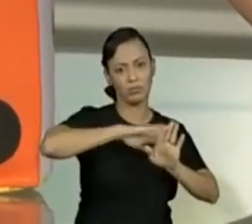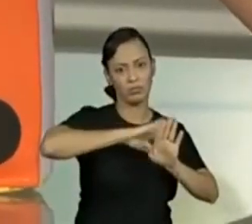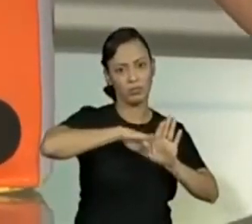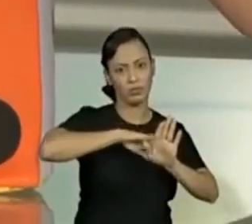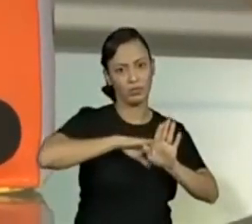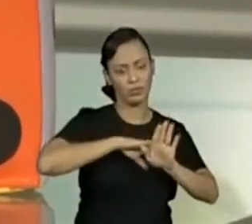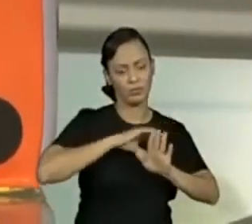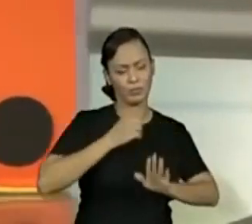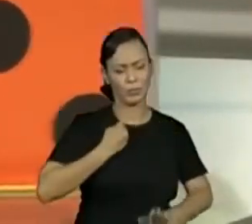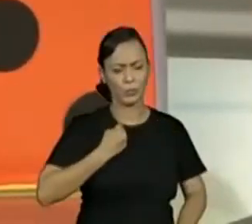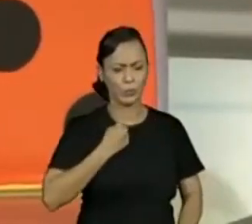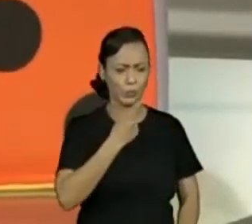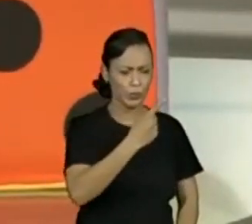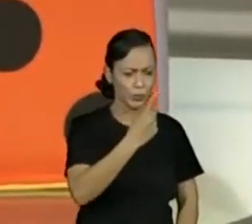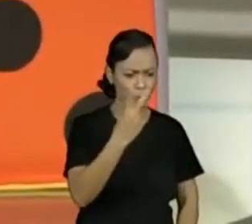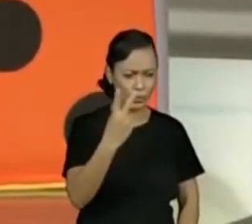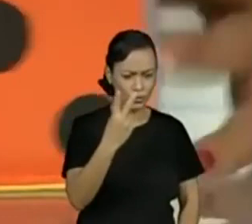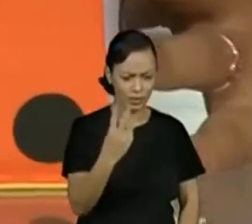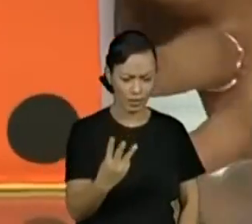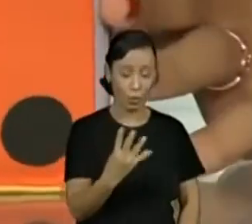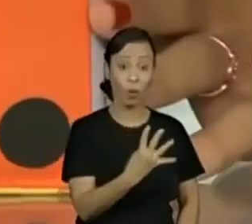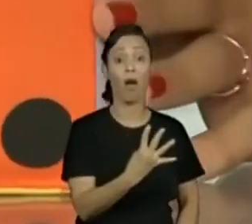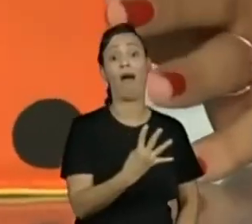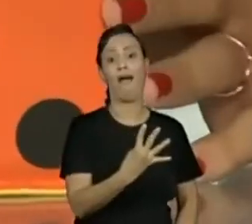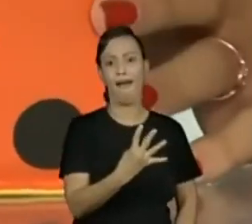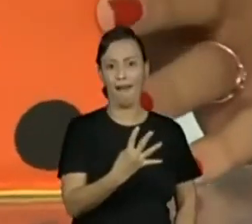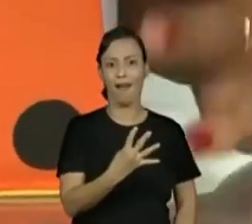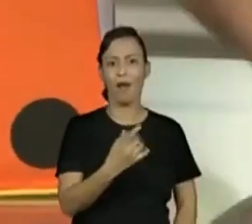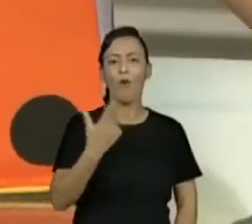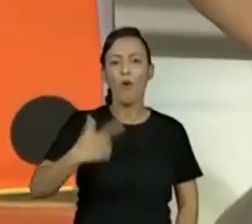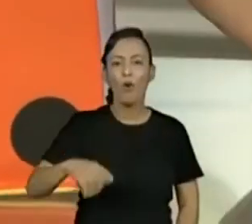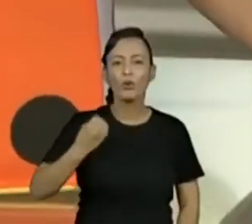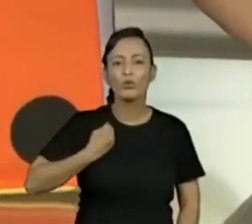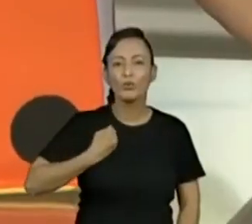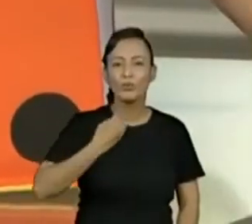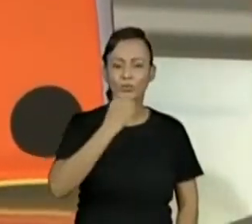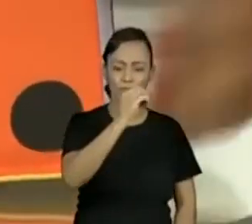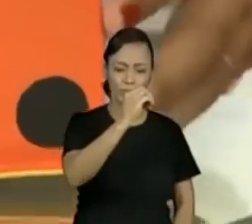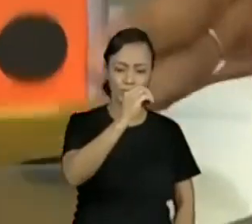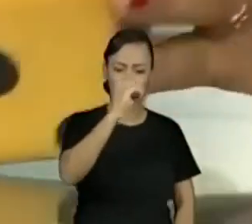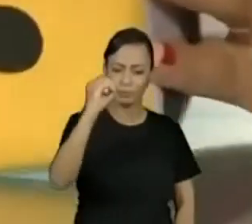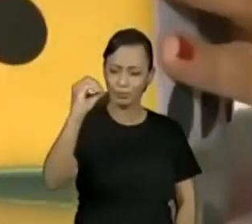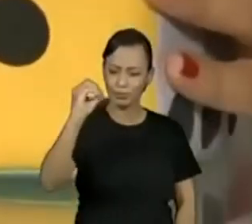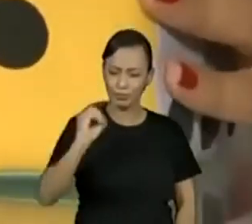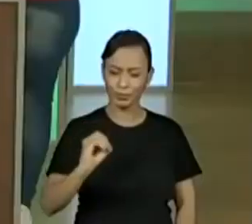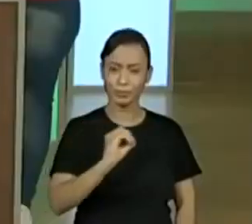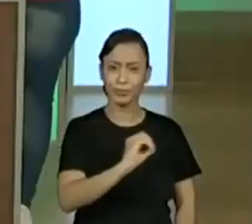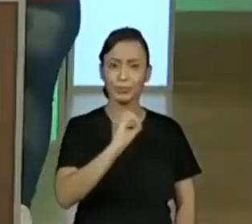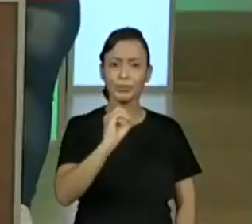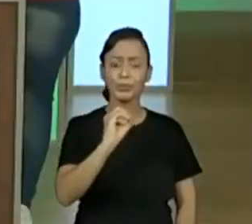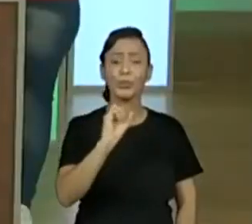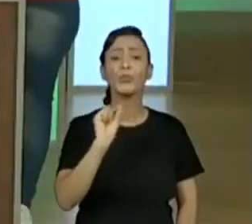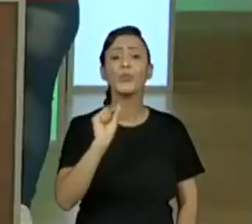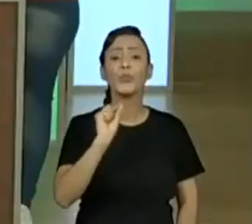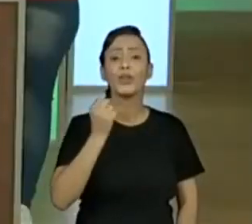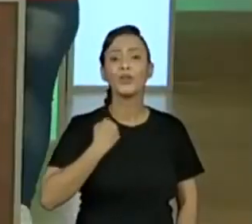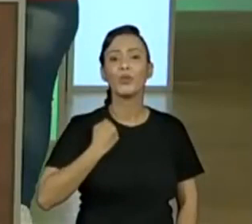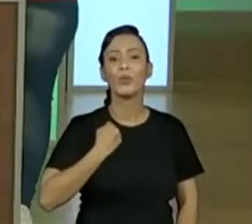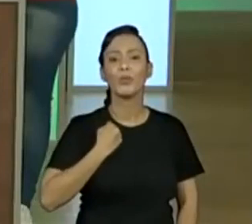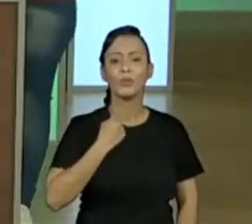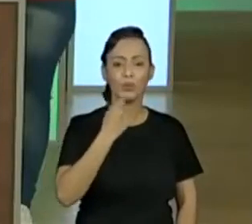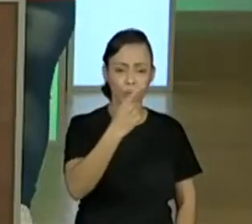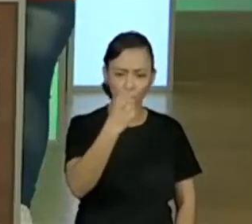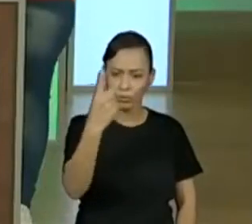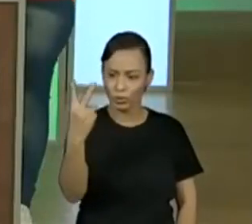que um tem cinco e outro tem quatro. Isso. Só lembrando que as faces, né? Porque quando fala que... para cima. Isso.